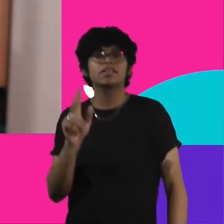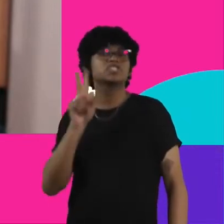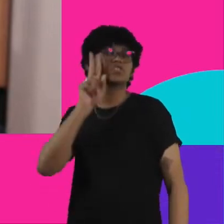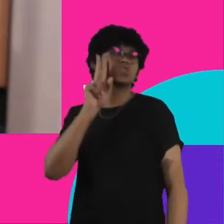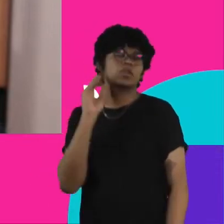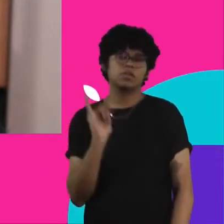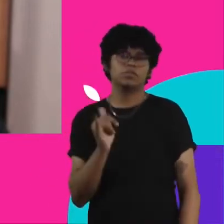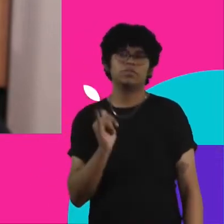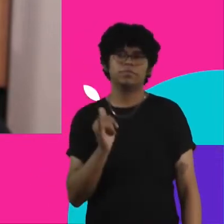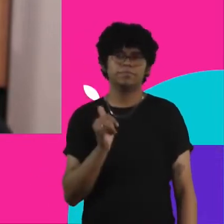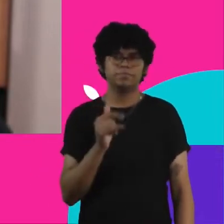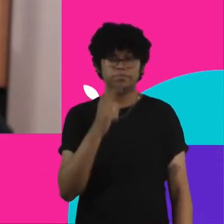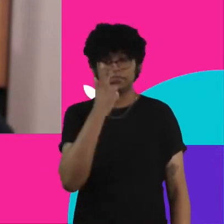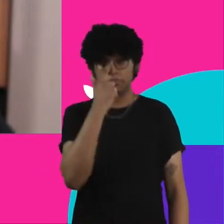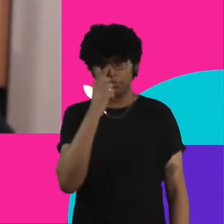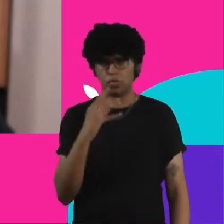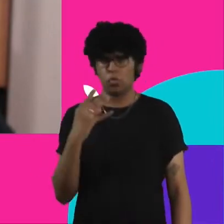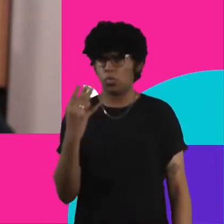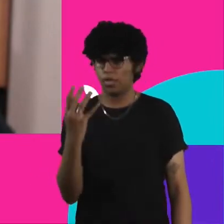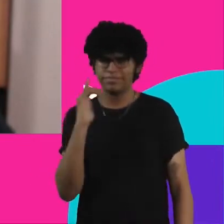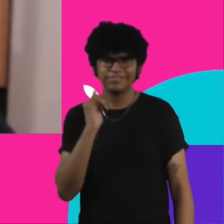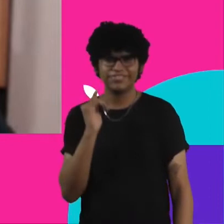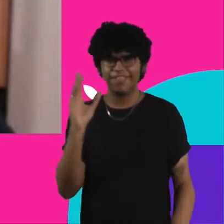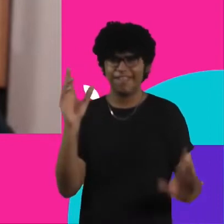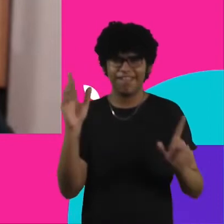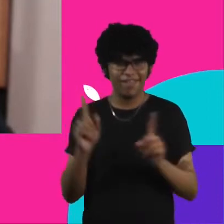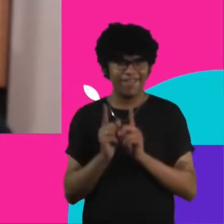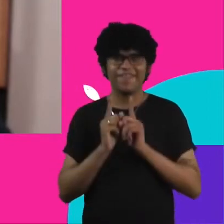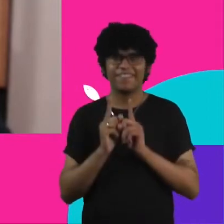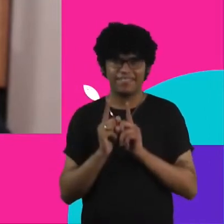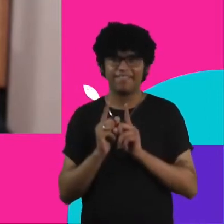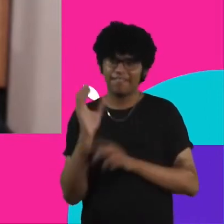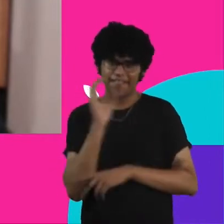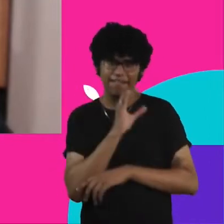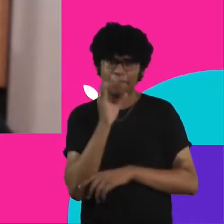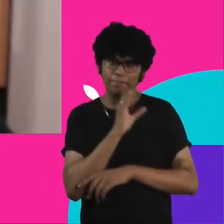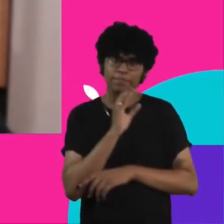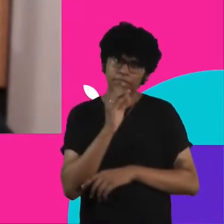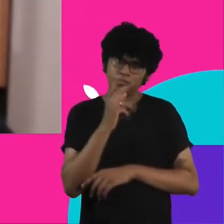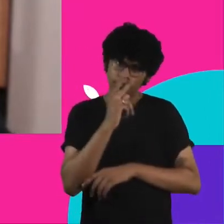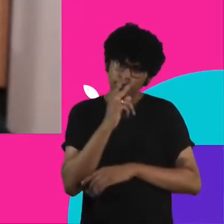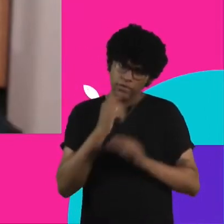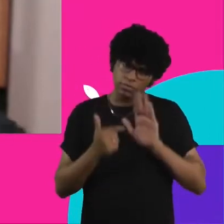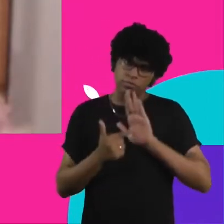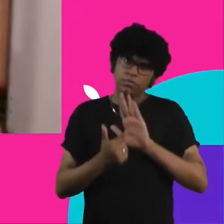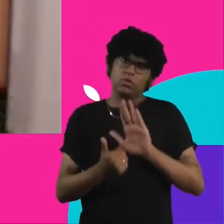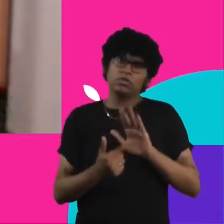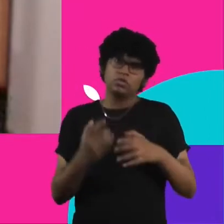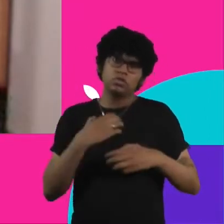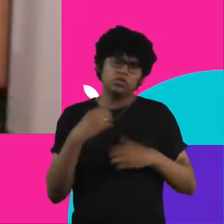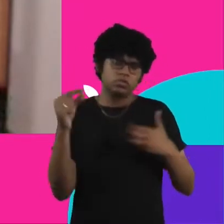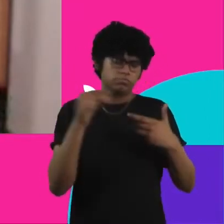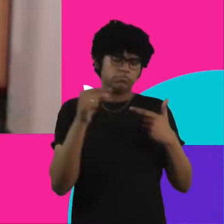Eu queria contar quatro breves histórias que ilustram de forma, aspectos